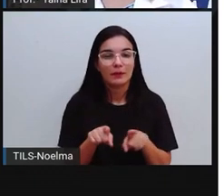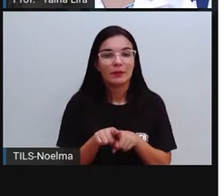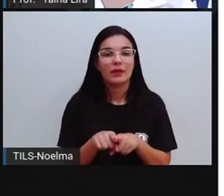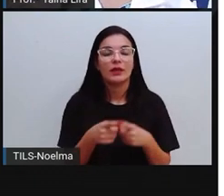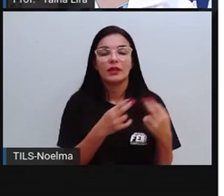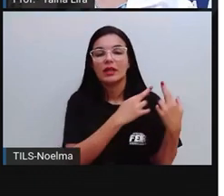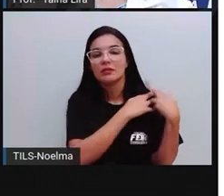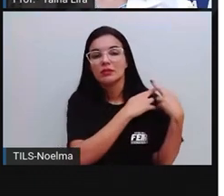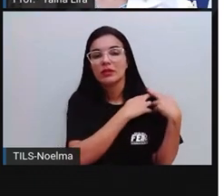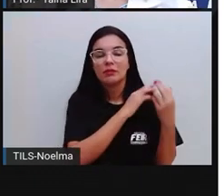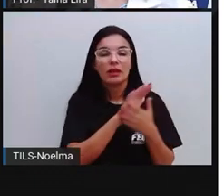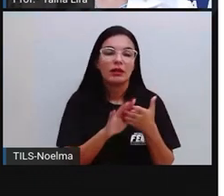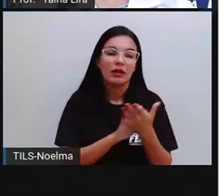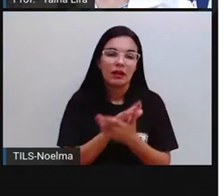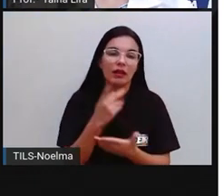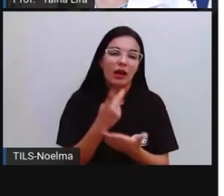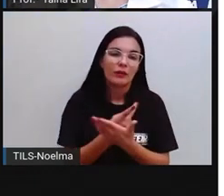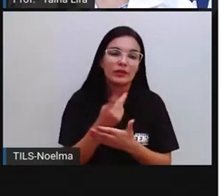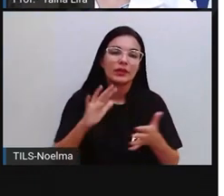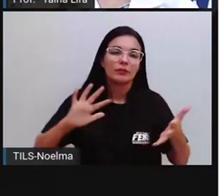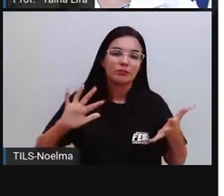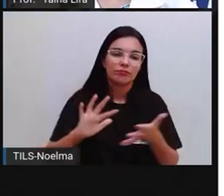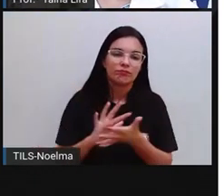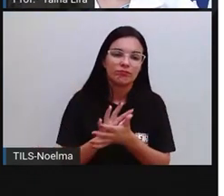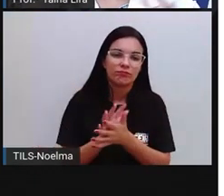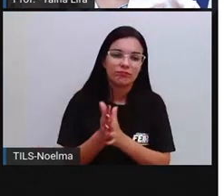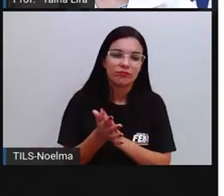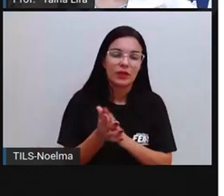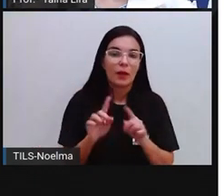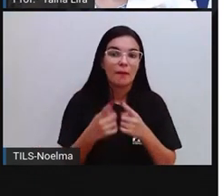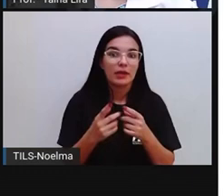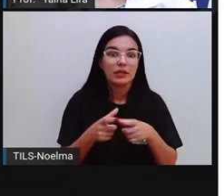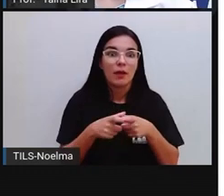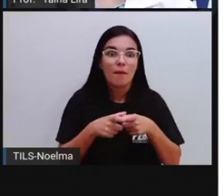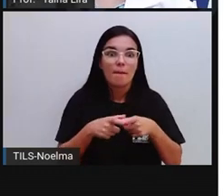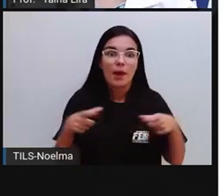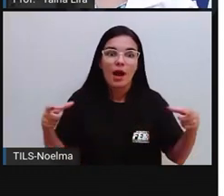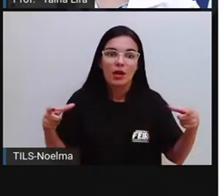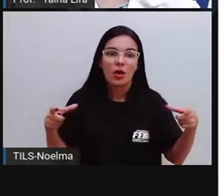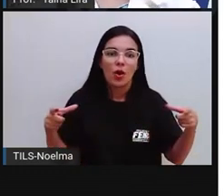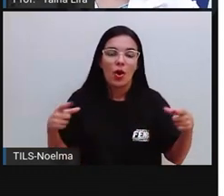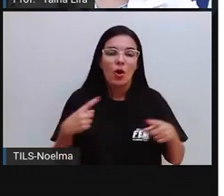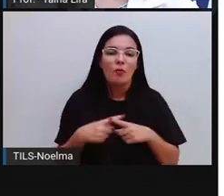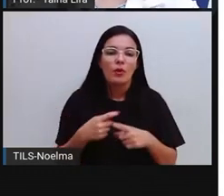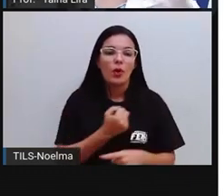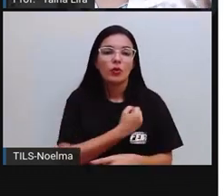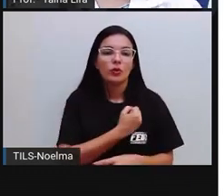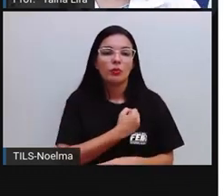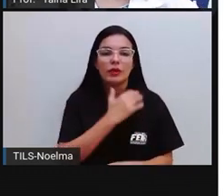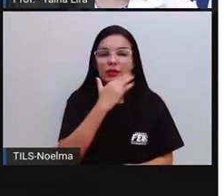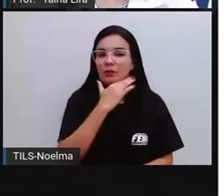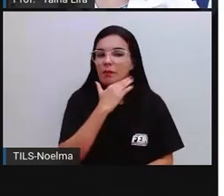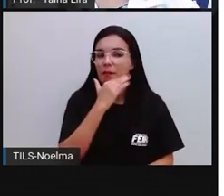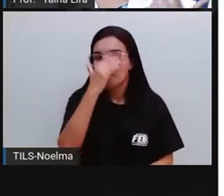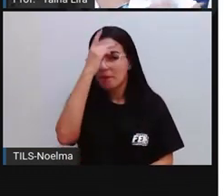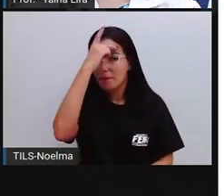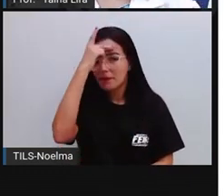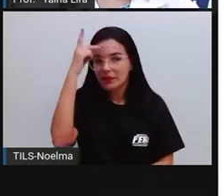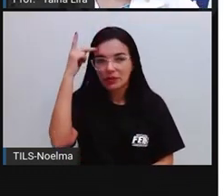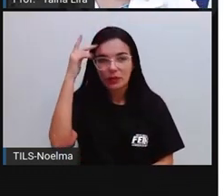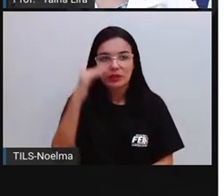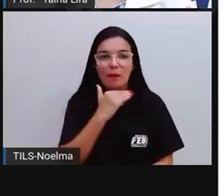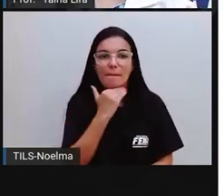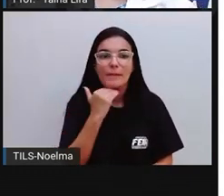E aconteceu aí, infelizmente, essa tragédia, só que dessa vez a tragédia foi pior, porque o número de pessoas, né, que